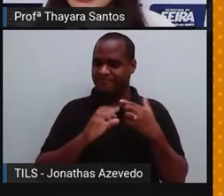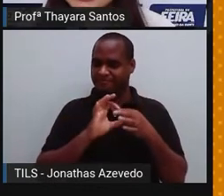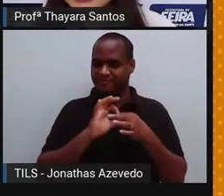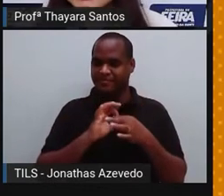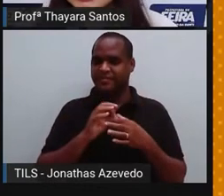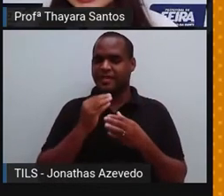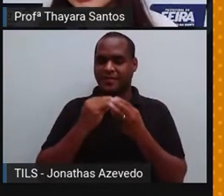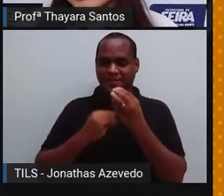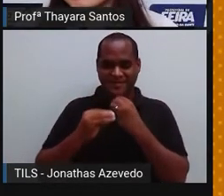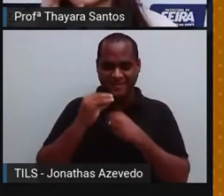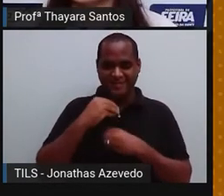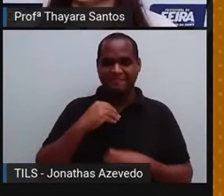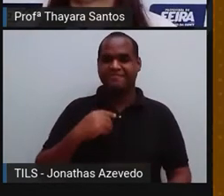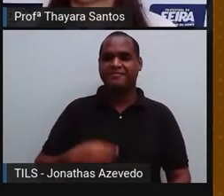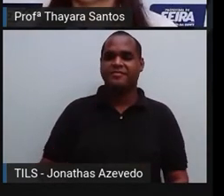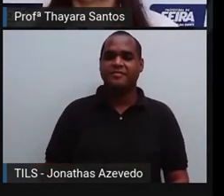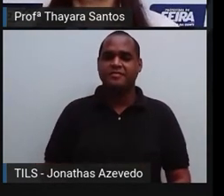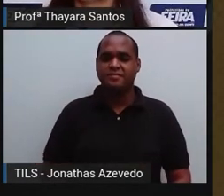paladar, né?